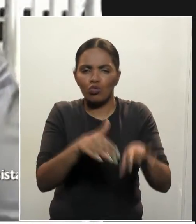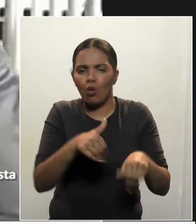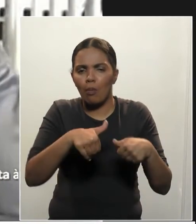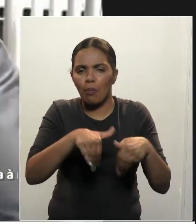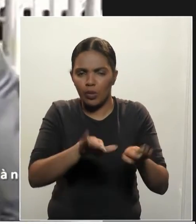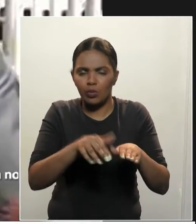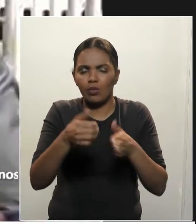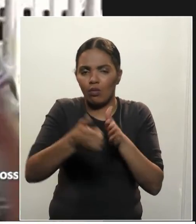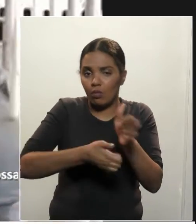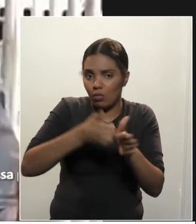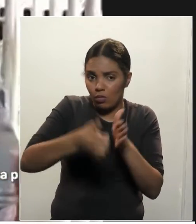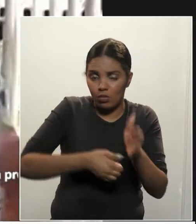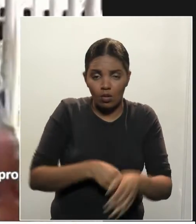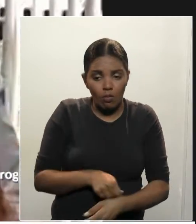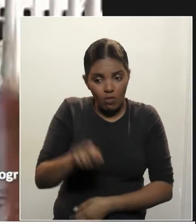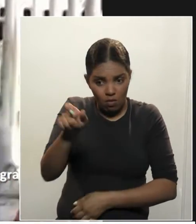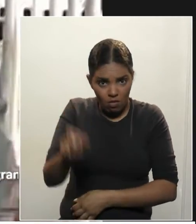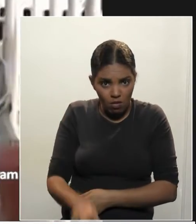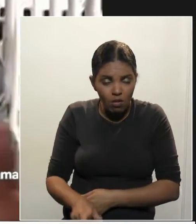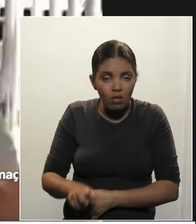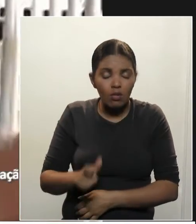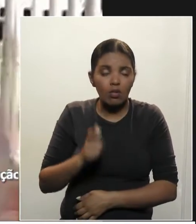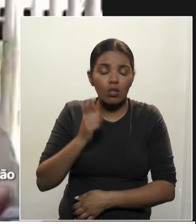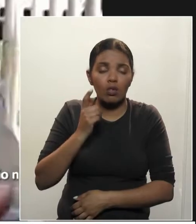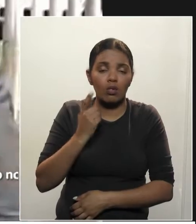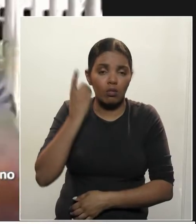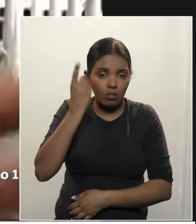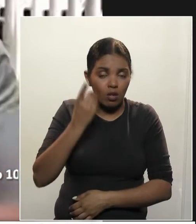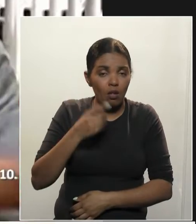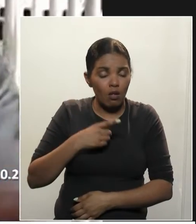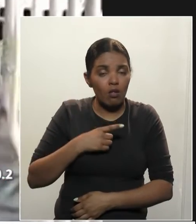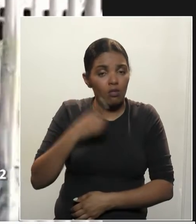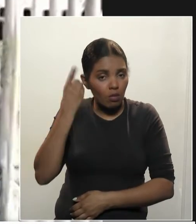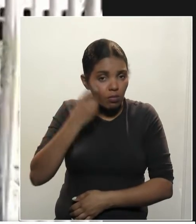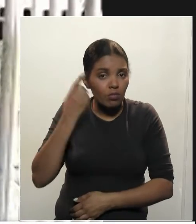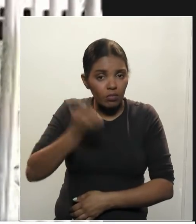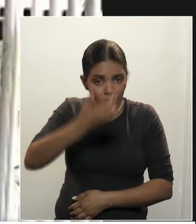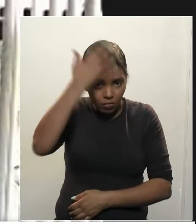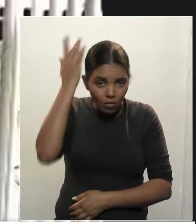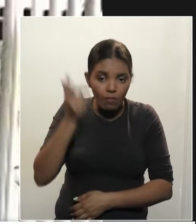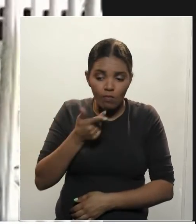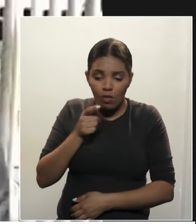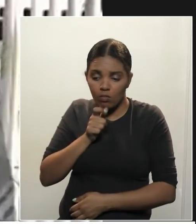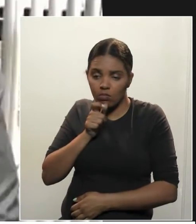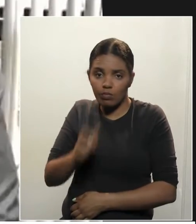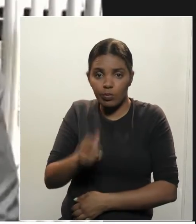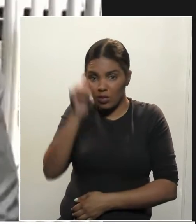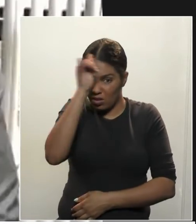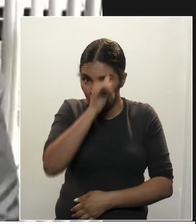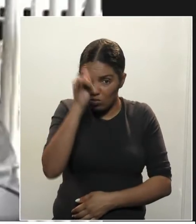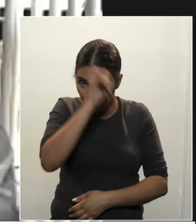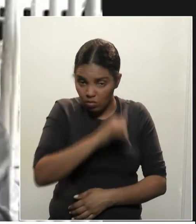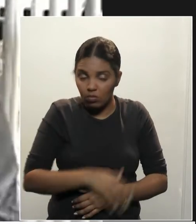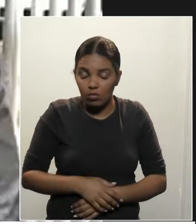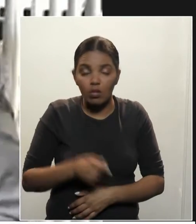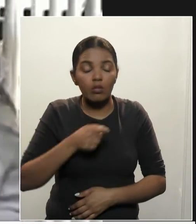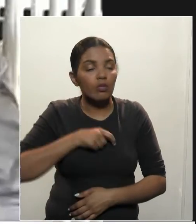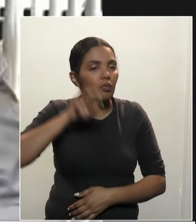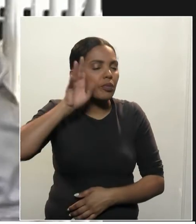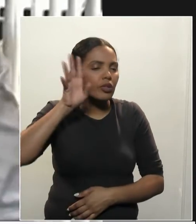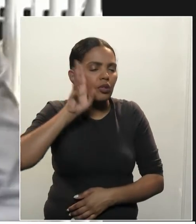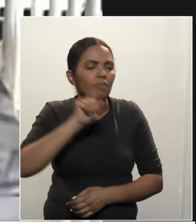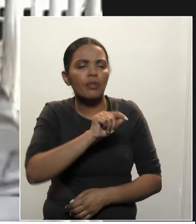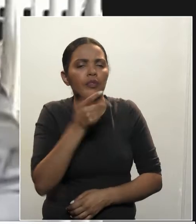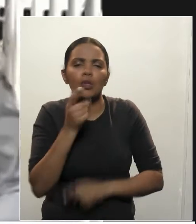Então, esse é o imbecil na ideia do deputado Tadeu Veneri. Eu gostaria de ver o adjetivo que ele tem para falar